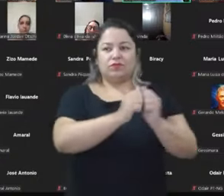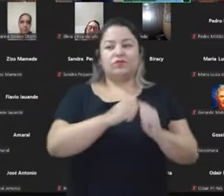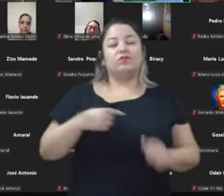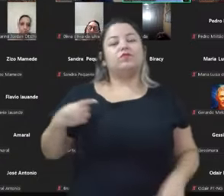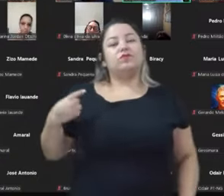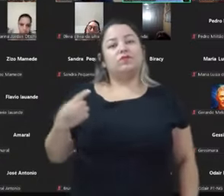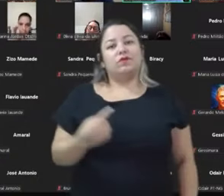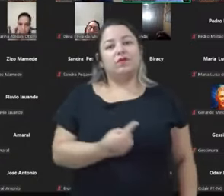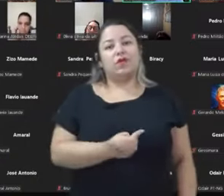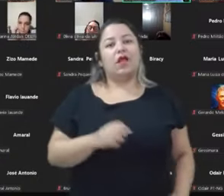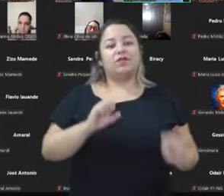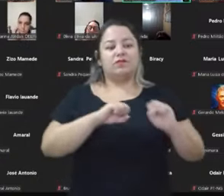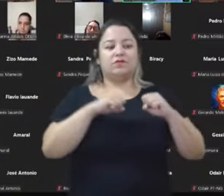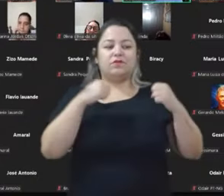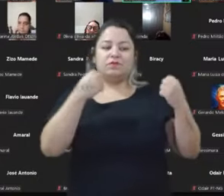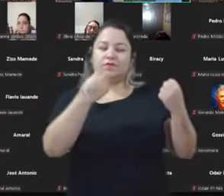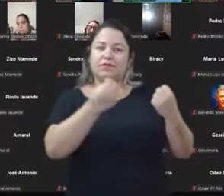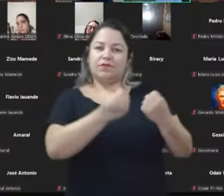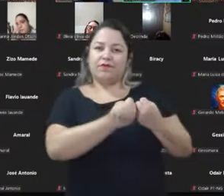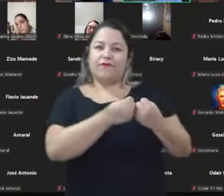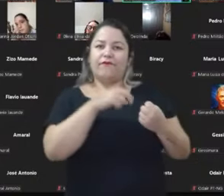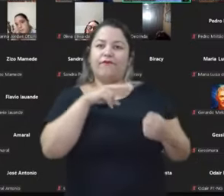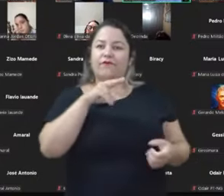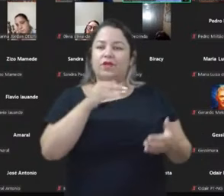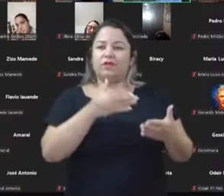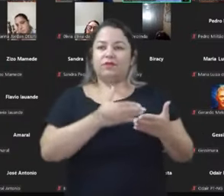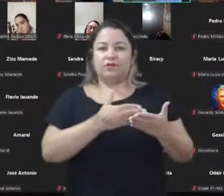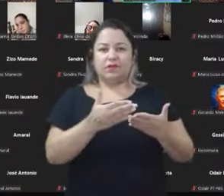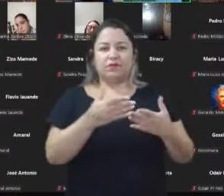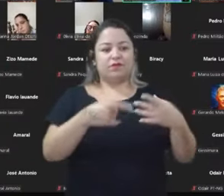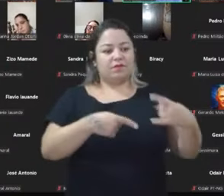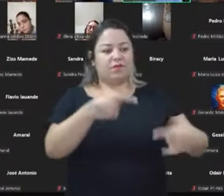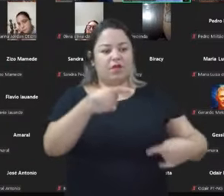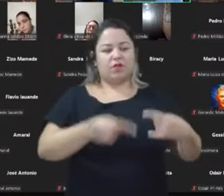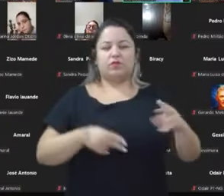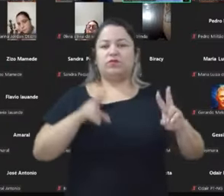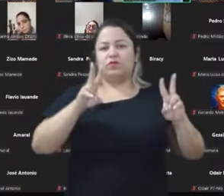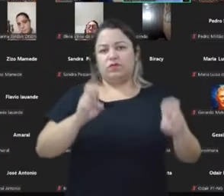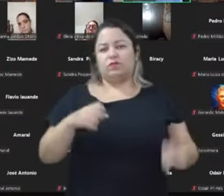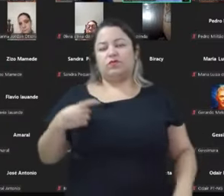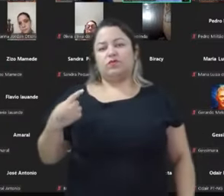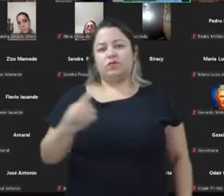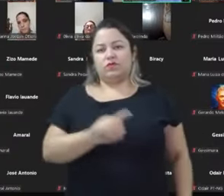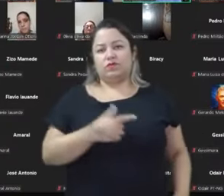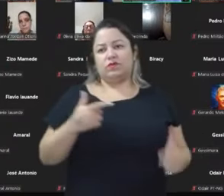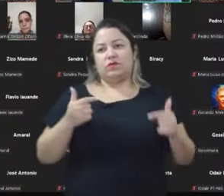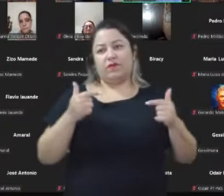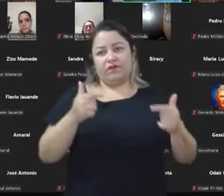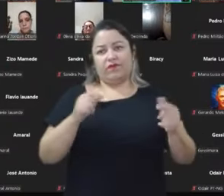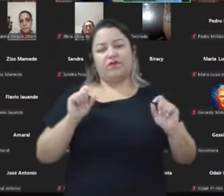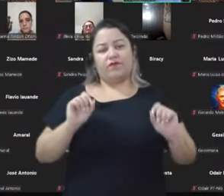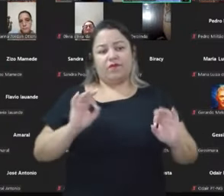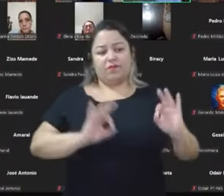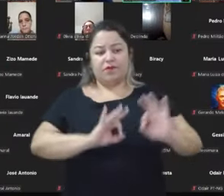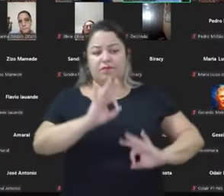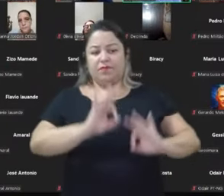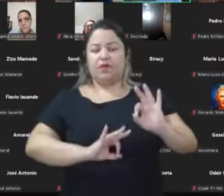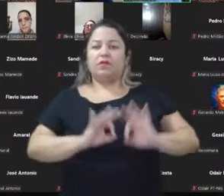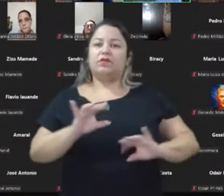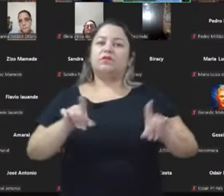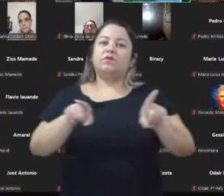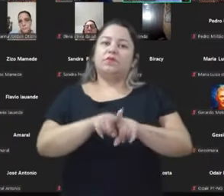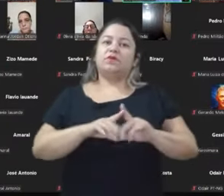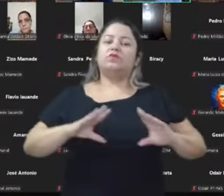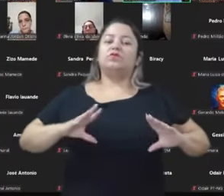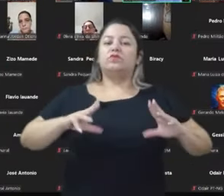seminário que vai iniciar esse debate sobre os nossos desafios e que vai preparar também todo